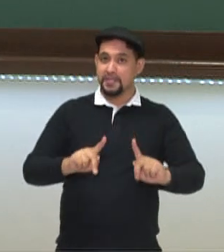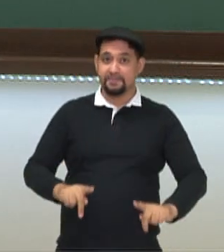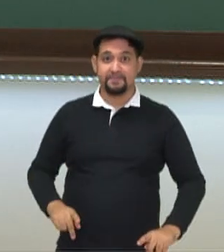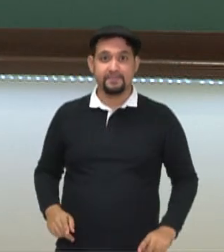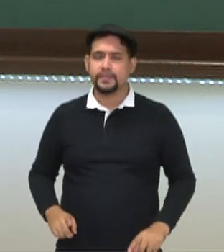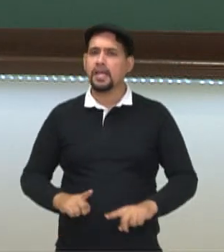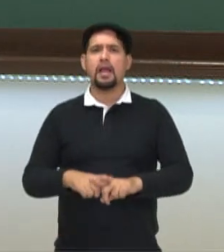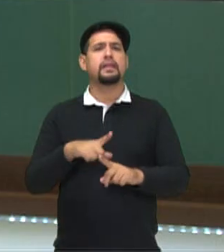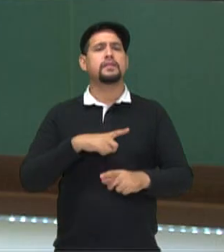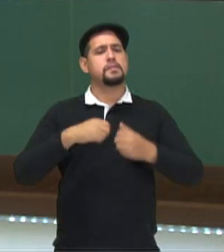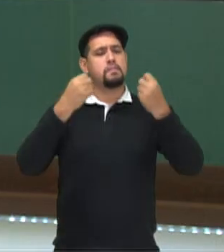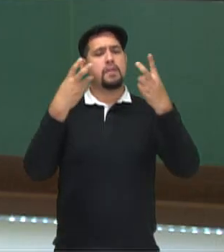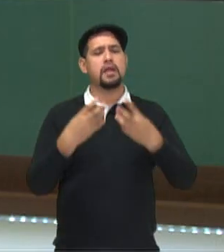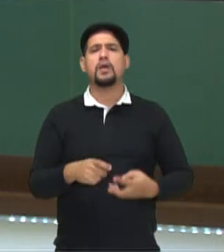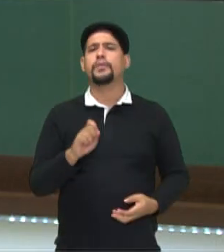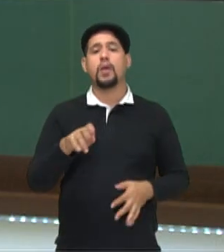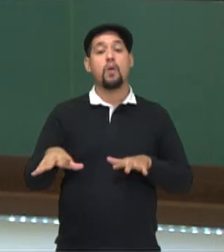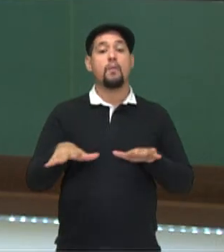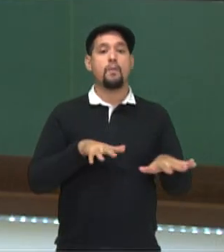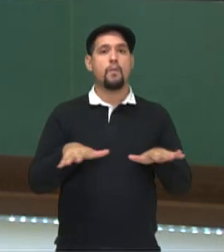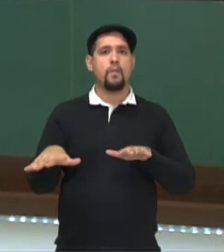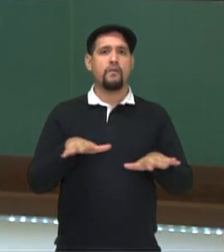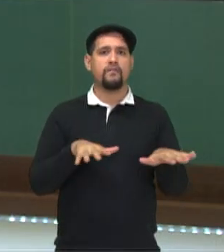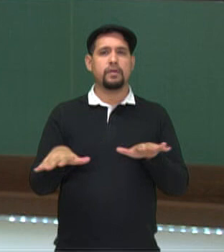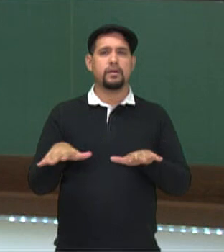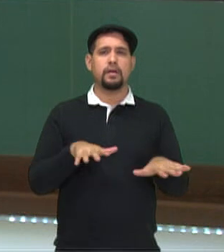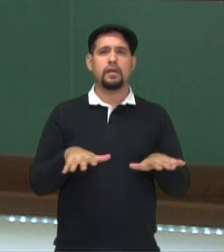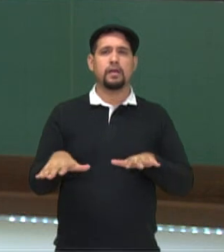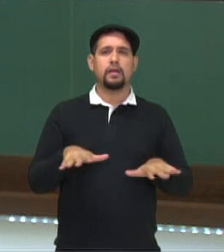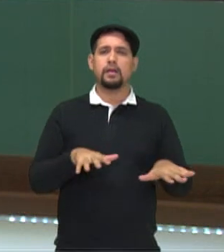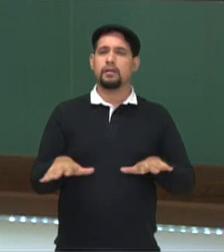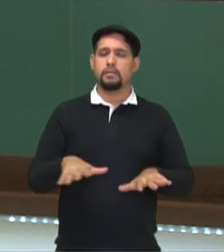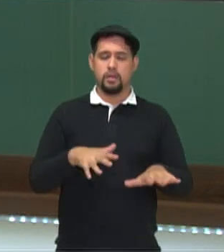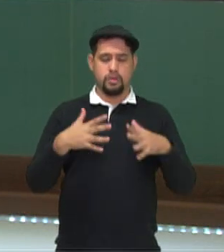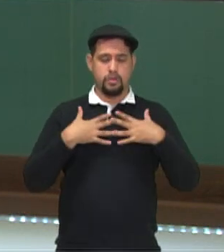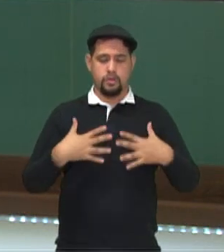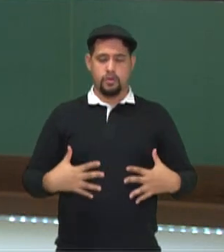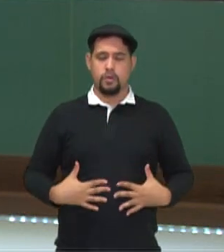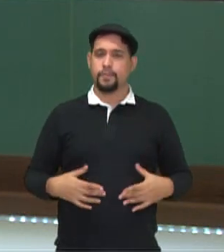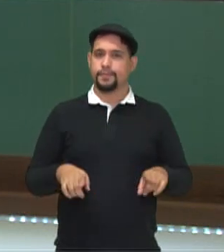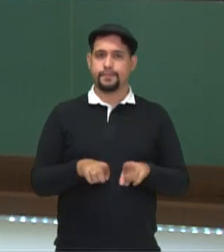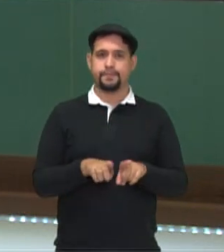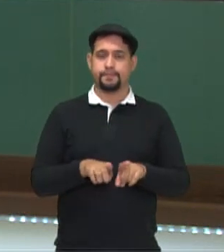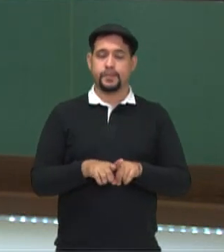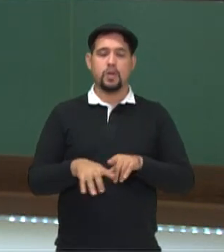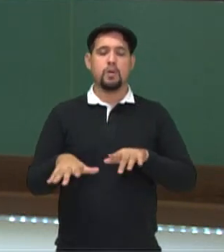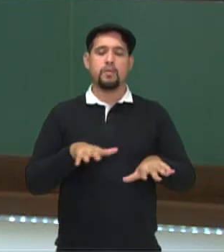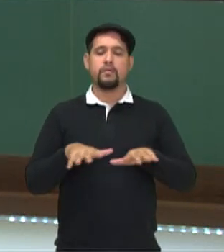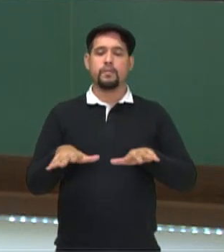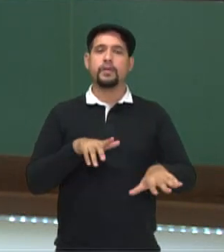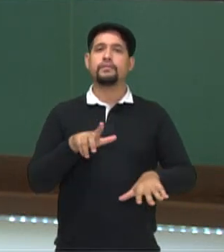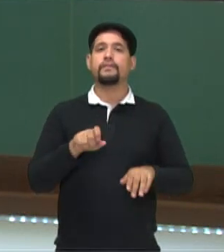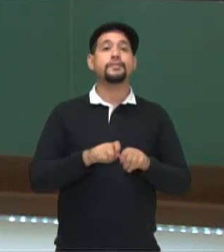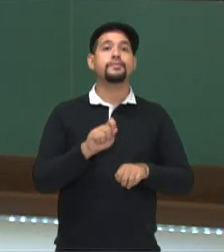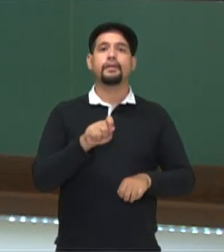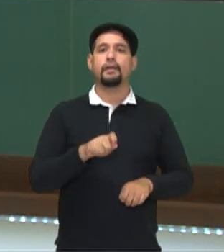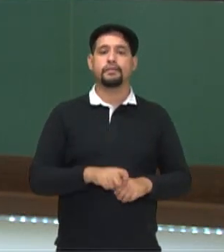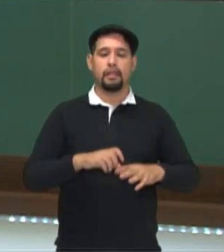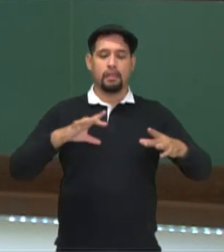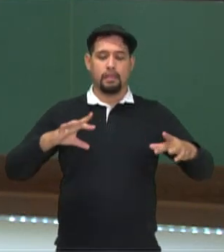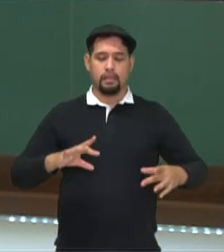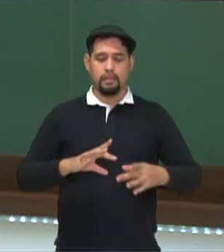Daí nós temos que falar do movimento. O movimento corporal, propriamente dito. O movimento é que vai fazer a